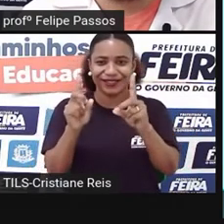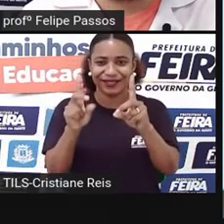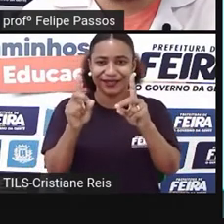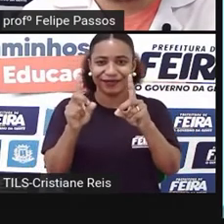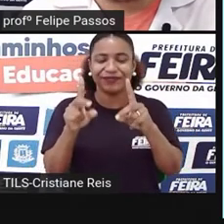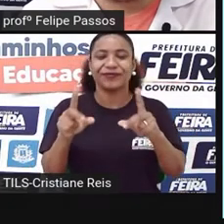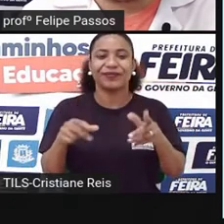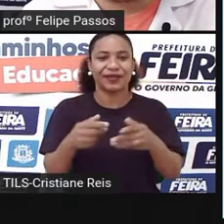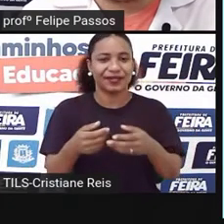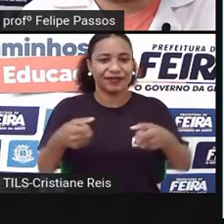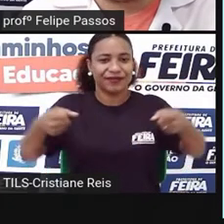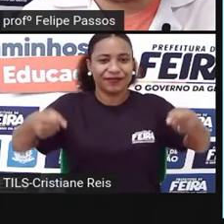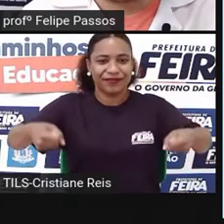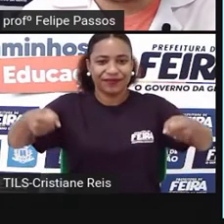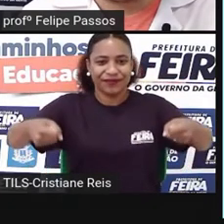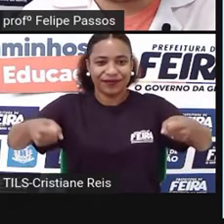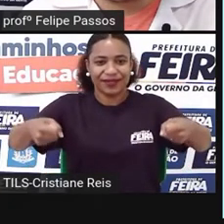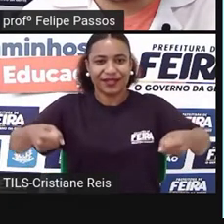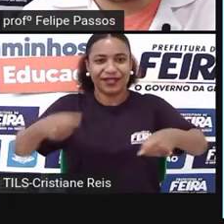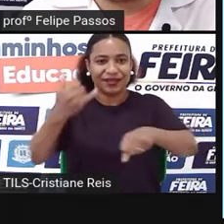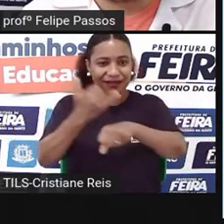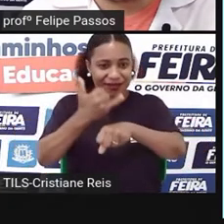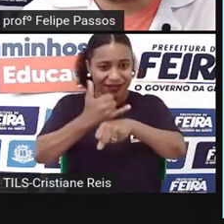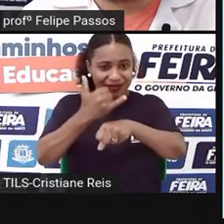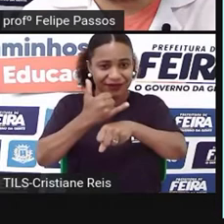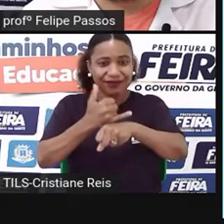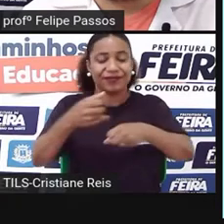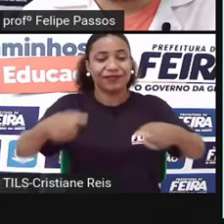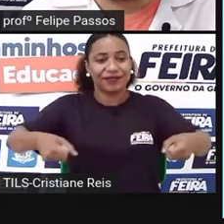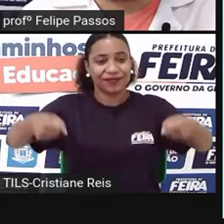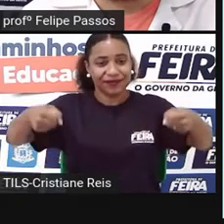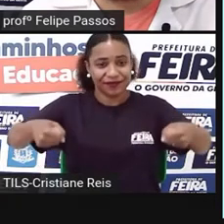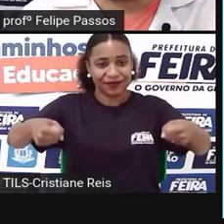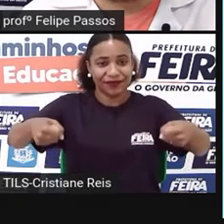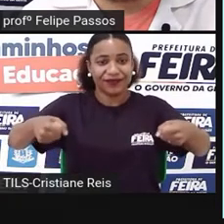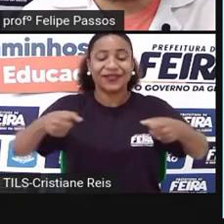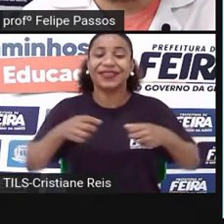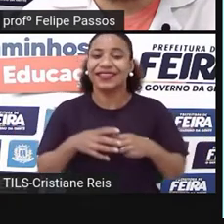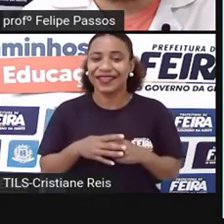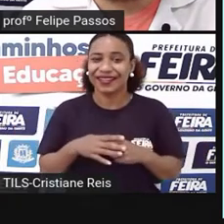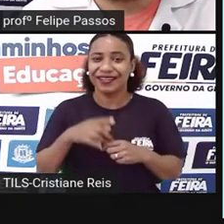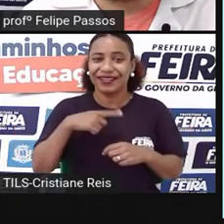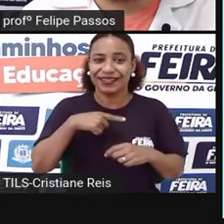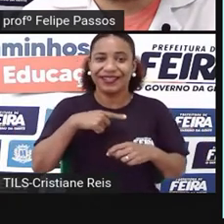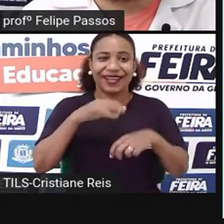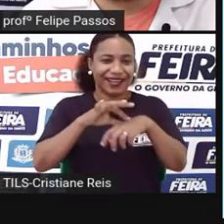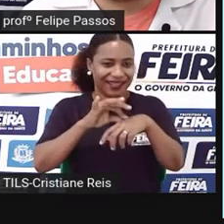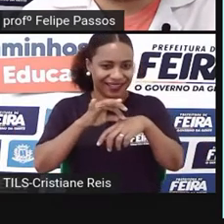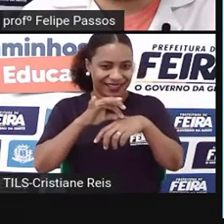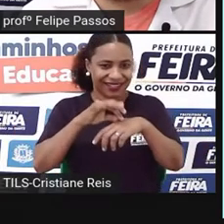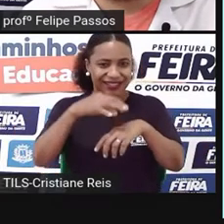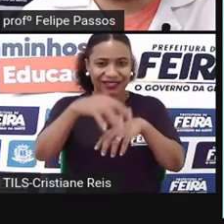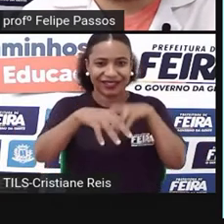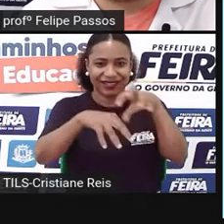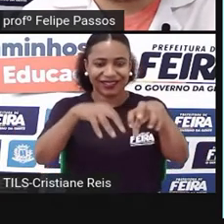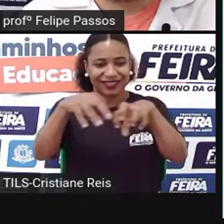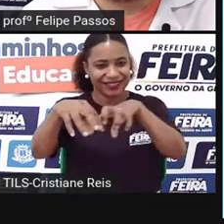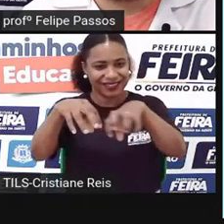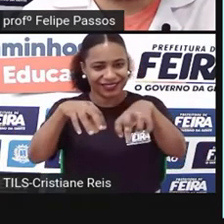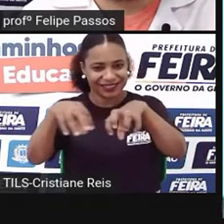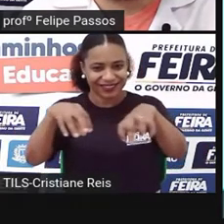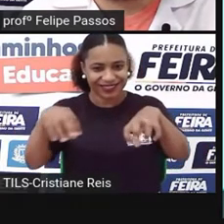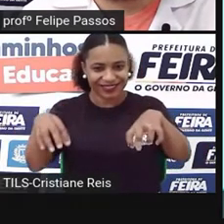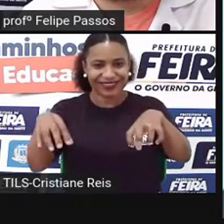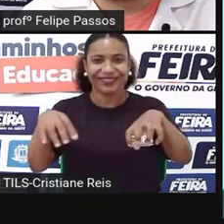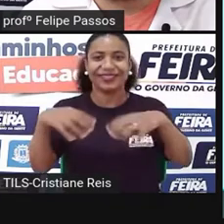bandeja de ferro, uma chapa de ferro com os pedaços da carne, com o